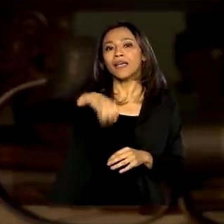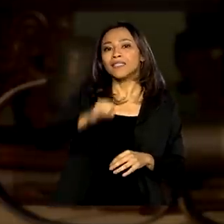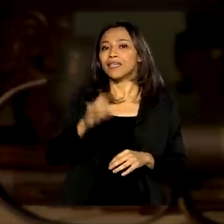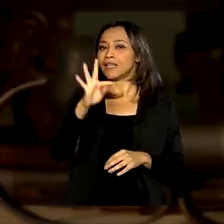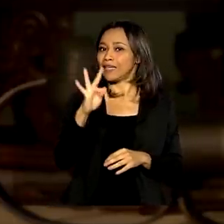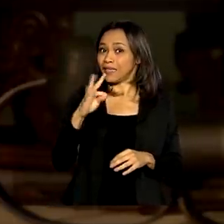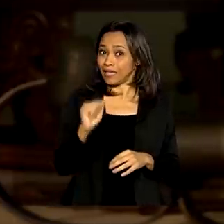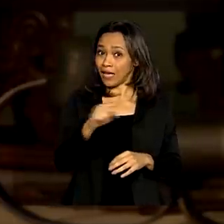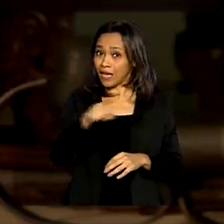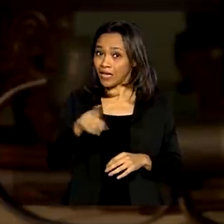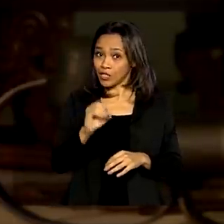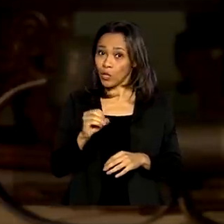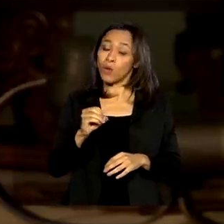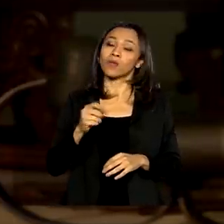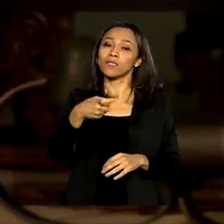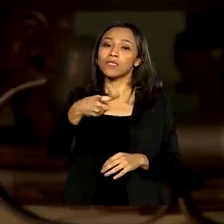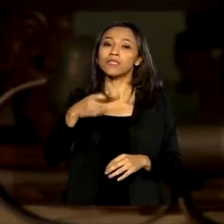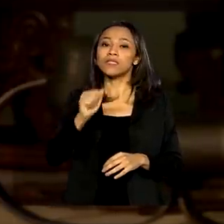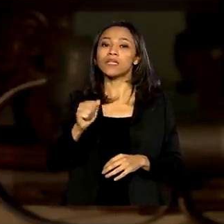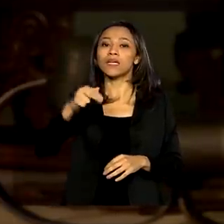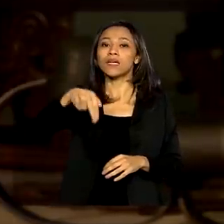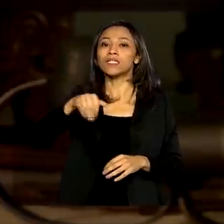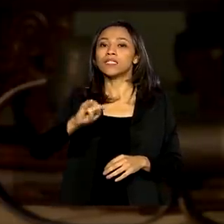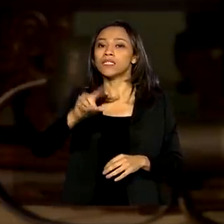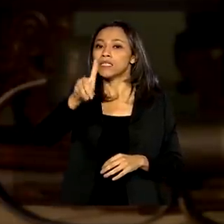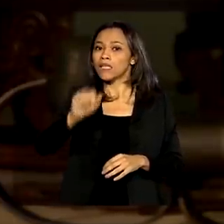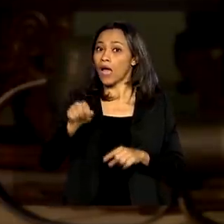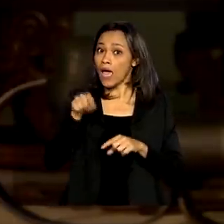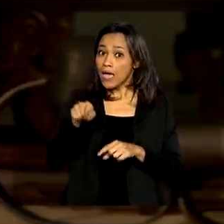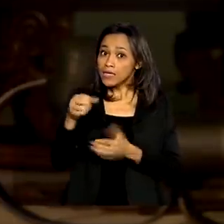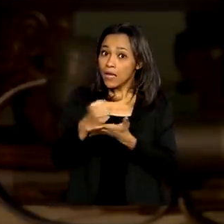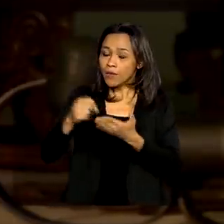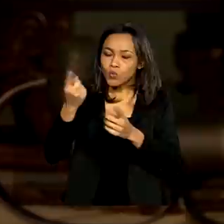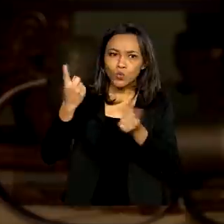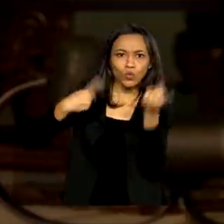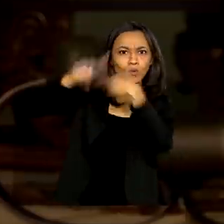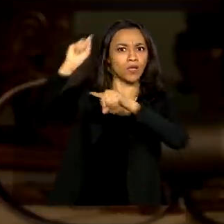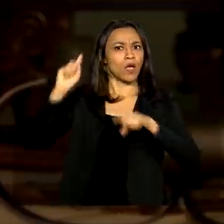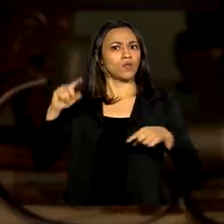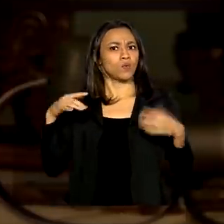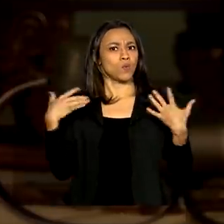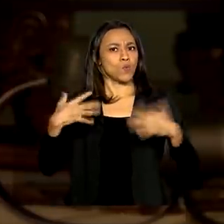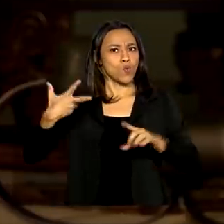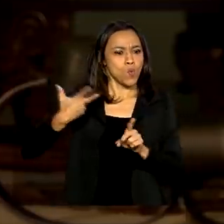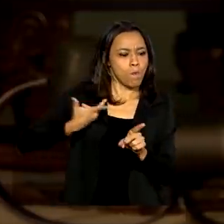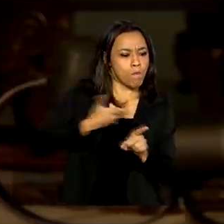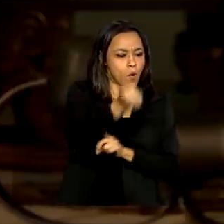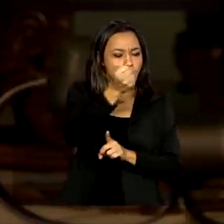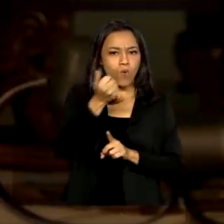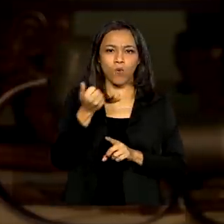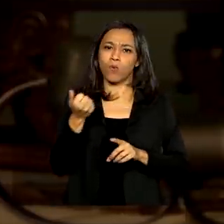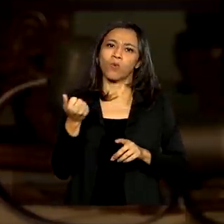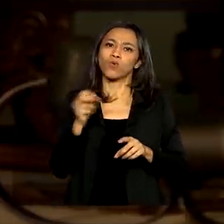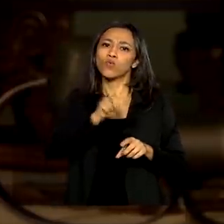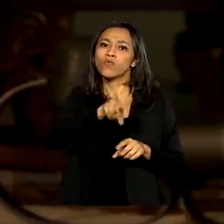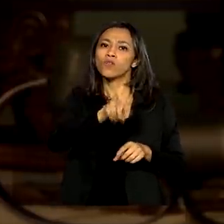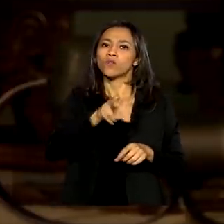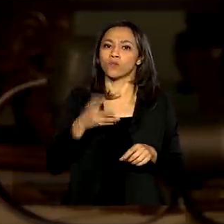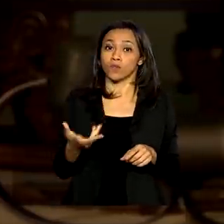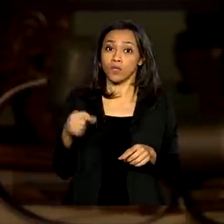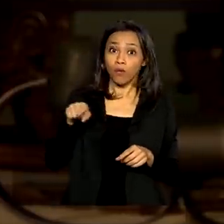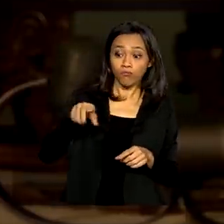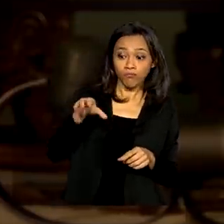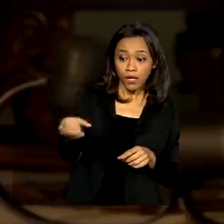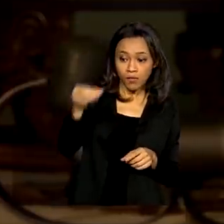daí teve 94% de sucesso na redução da carga viral. Então, nós pegamos essa droga, esse